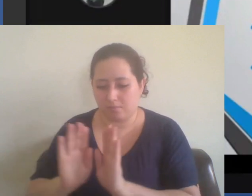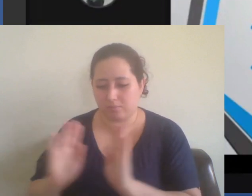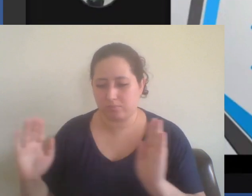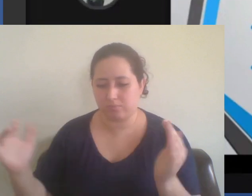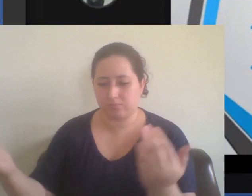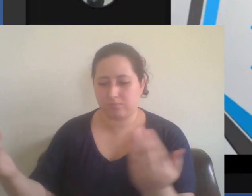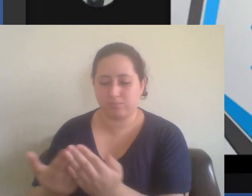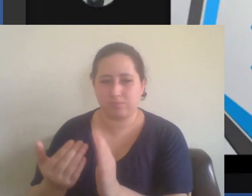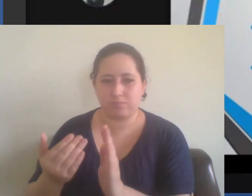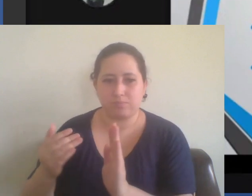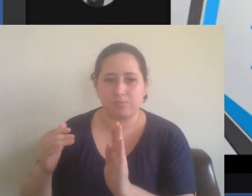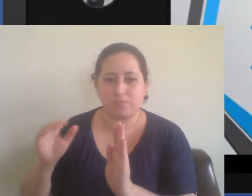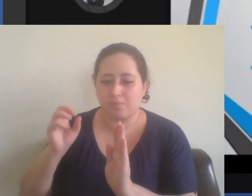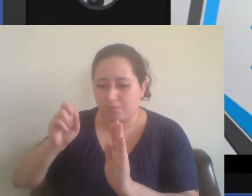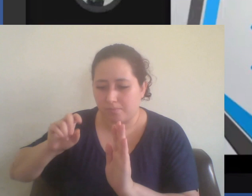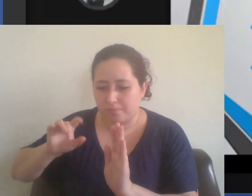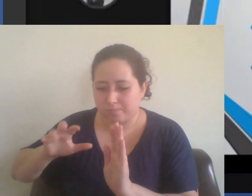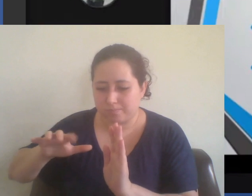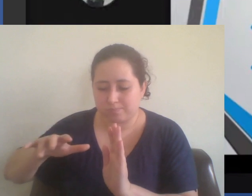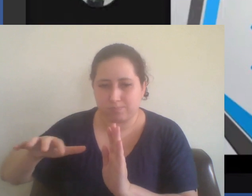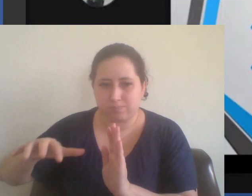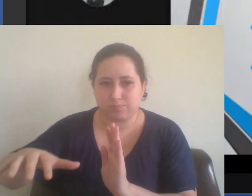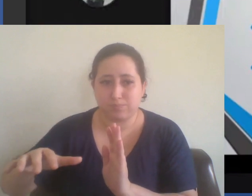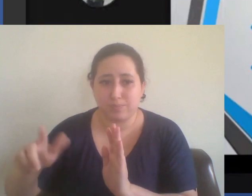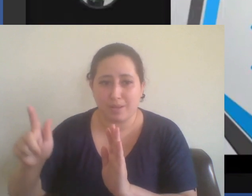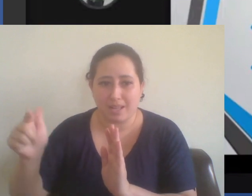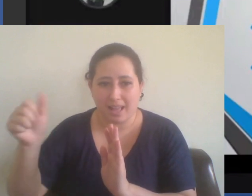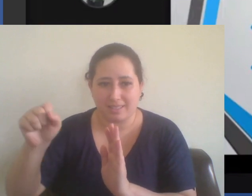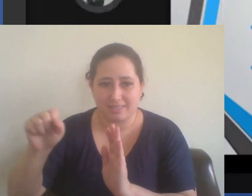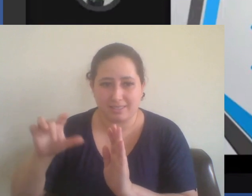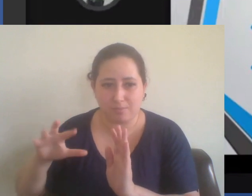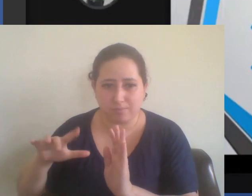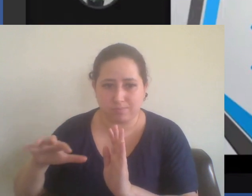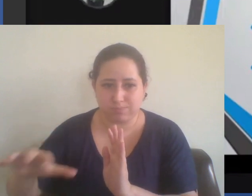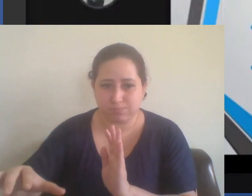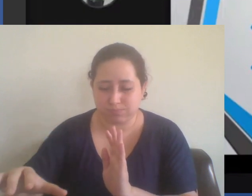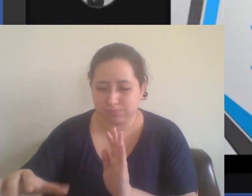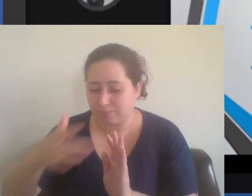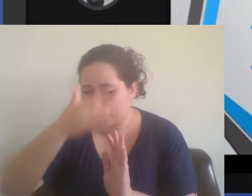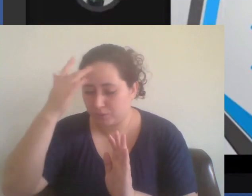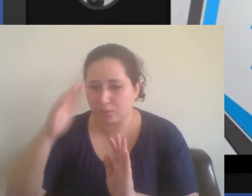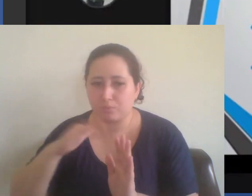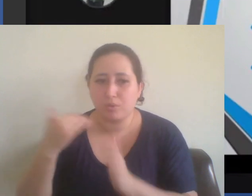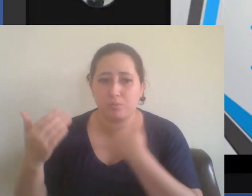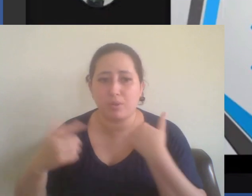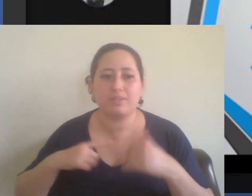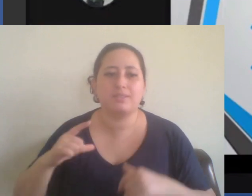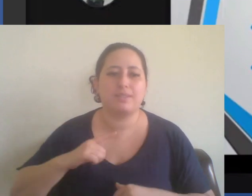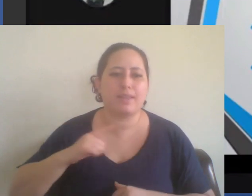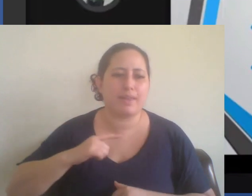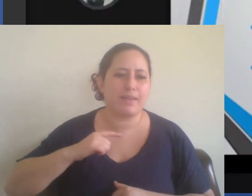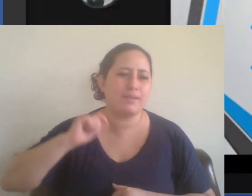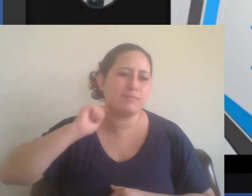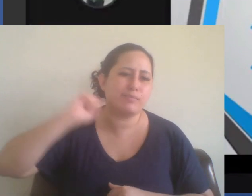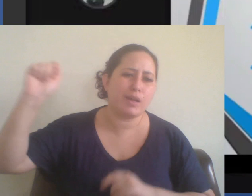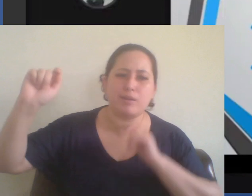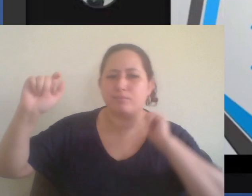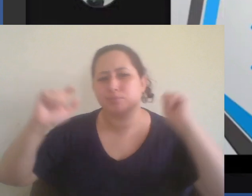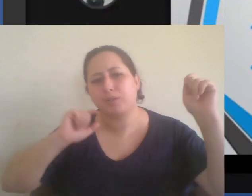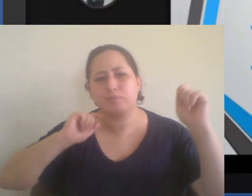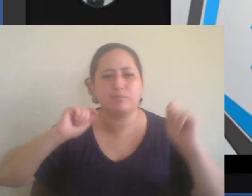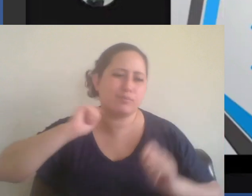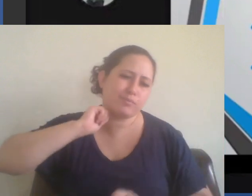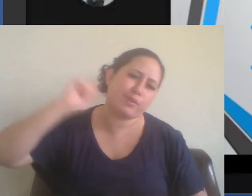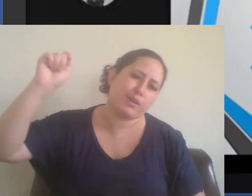T-34 até então havia enforcamentos havia fuzilamentos vários tipos